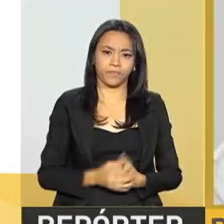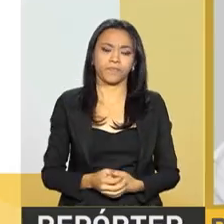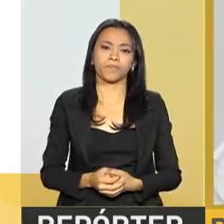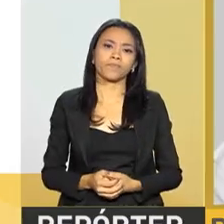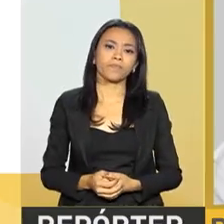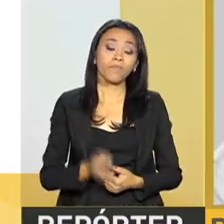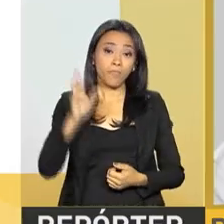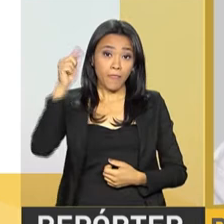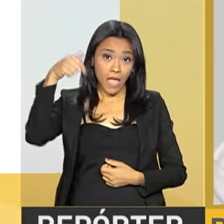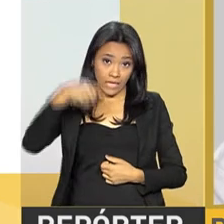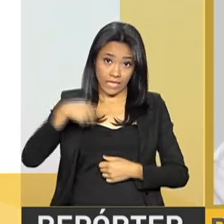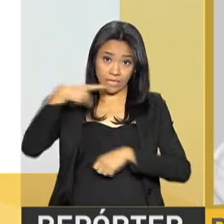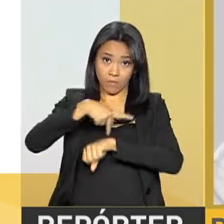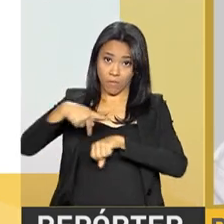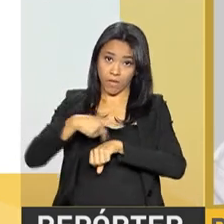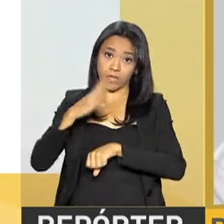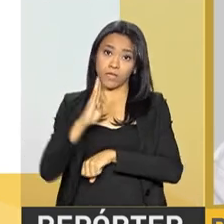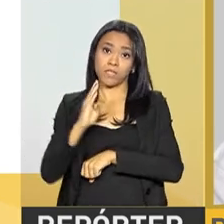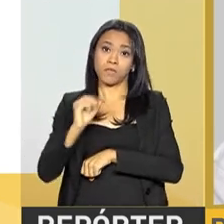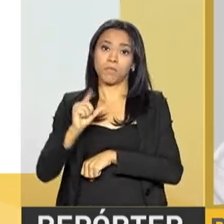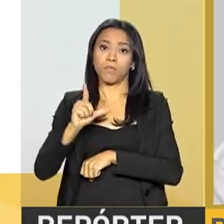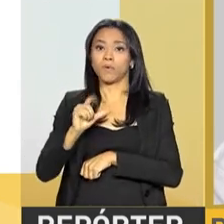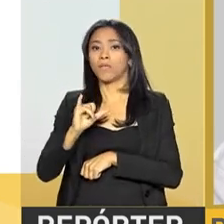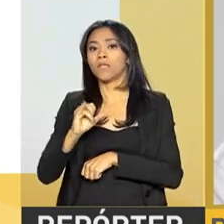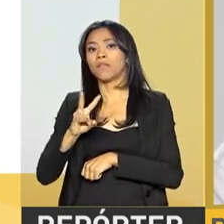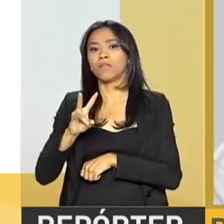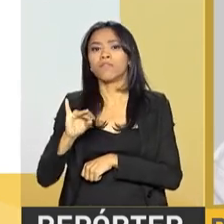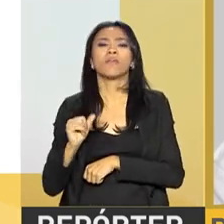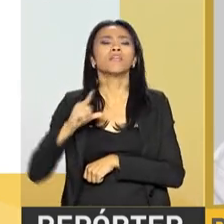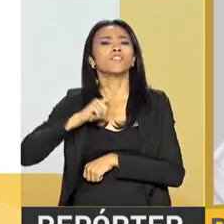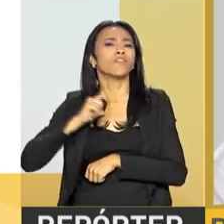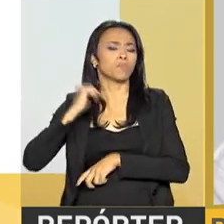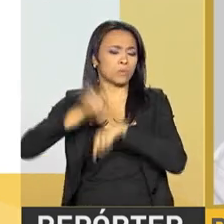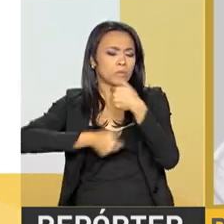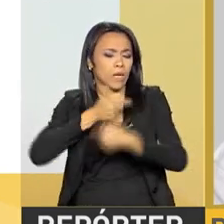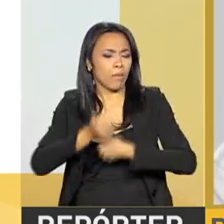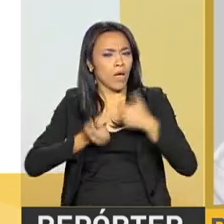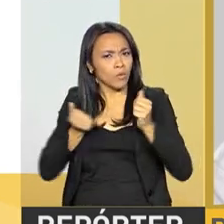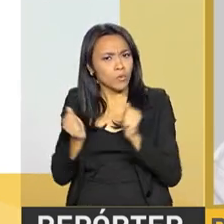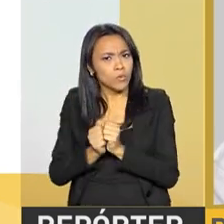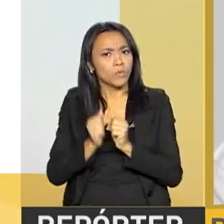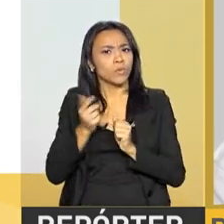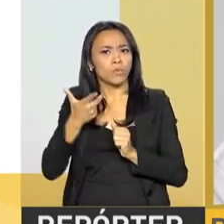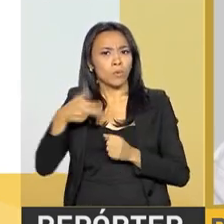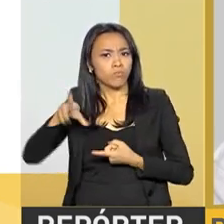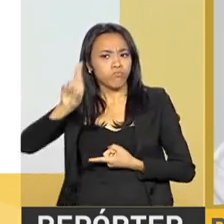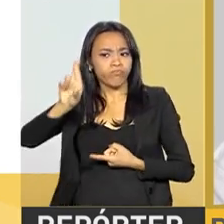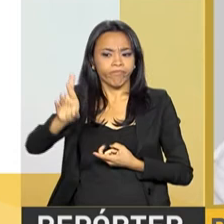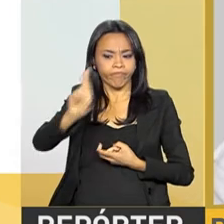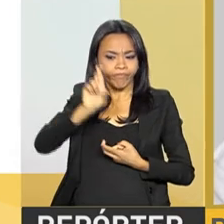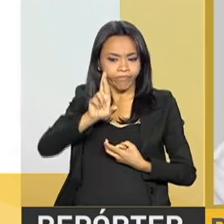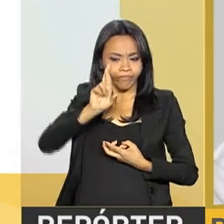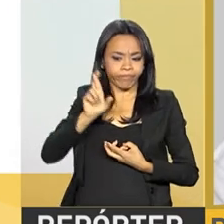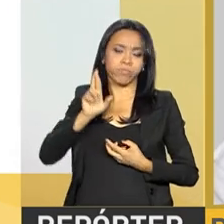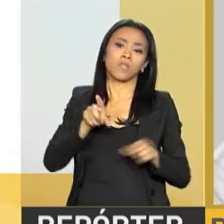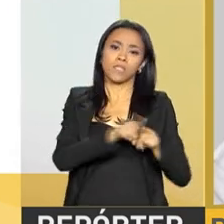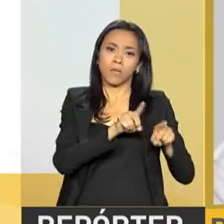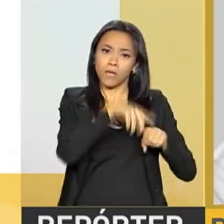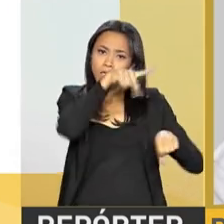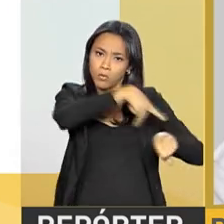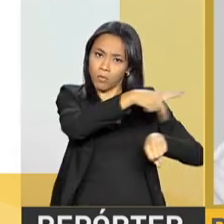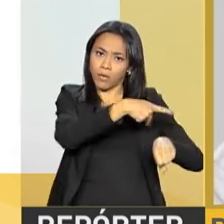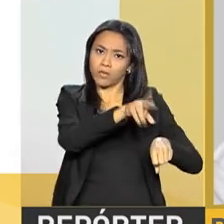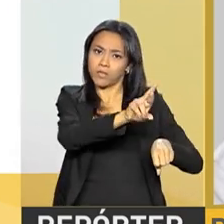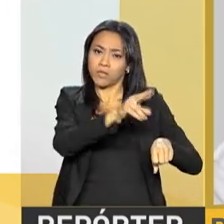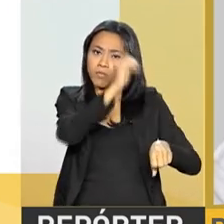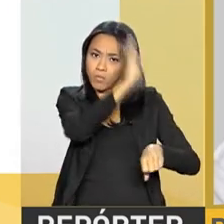Aqui na Bolívia, nós tivemos um programa de trabalho intenso com dirigentes deles e nossos, ministros deles e